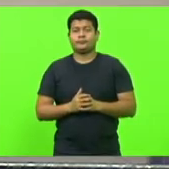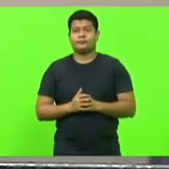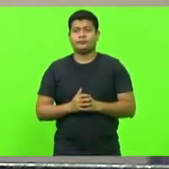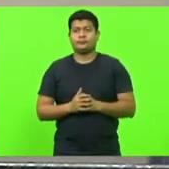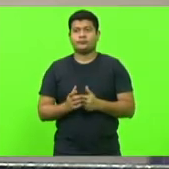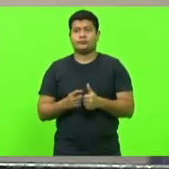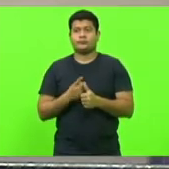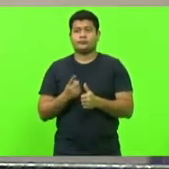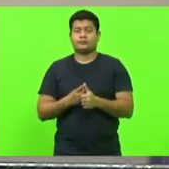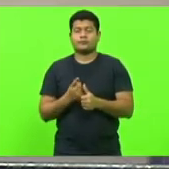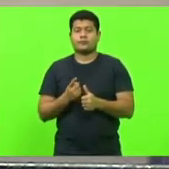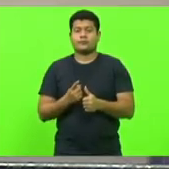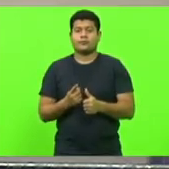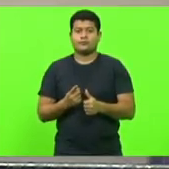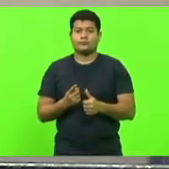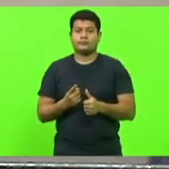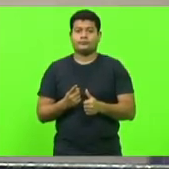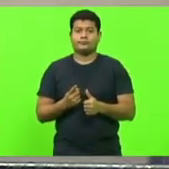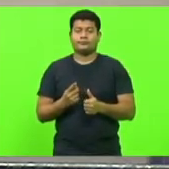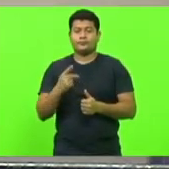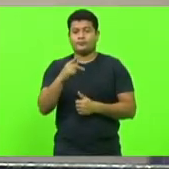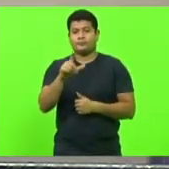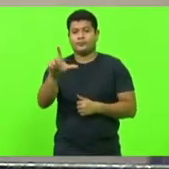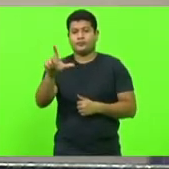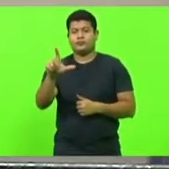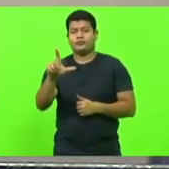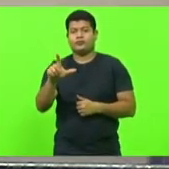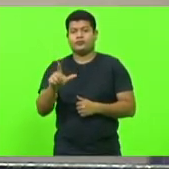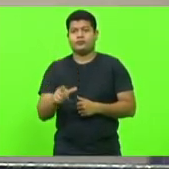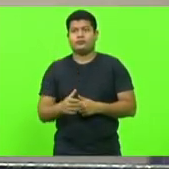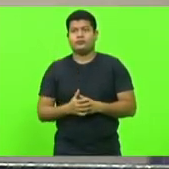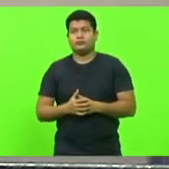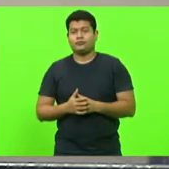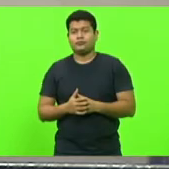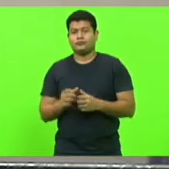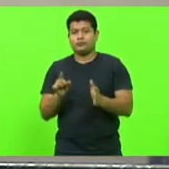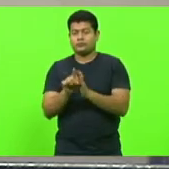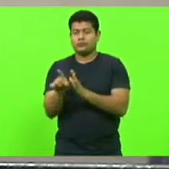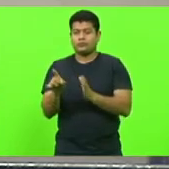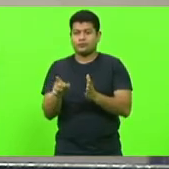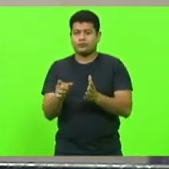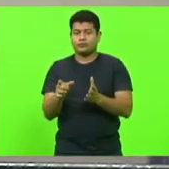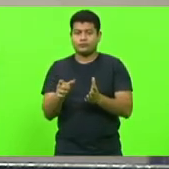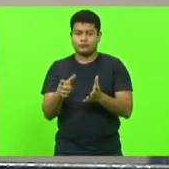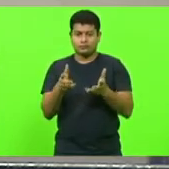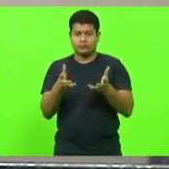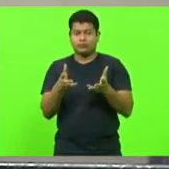Primeiro horário é do PL. Algum deputado gostaria de fazer uso da palavra?